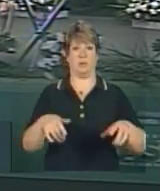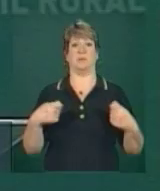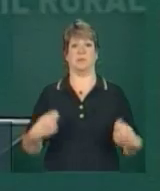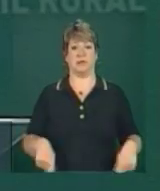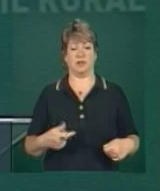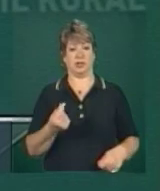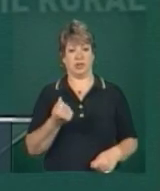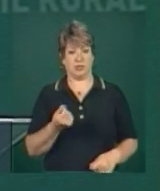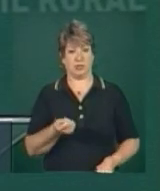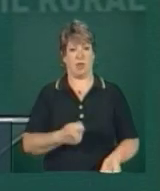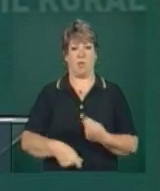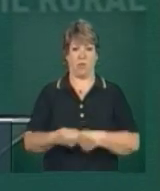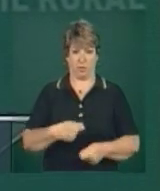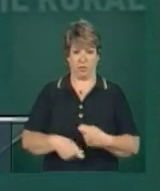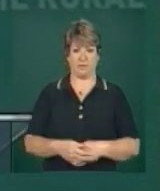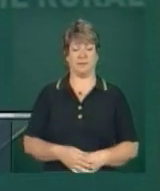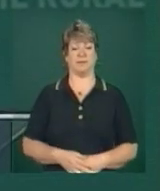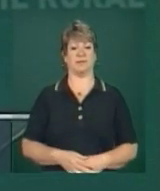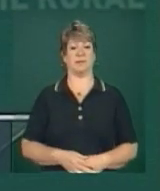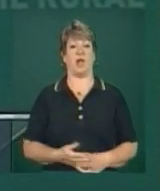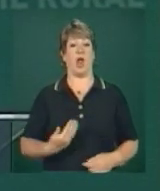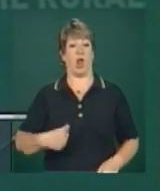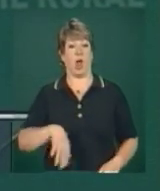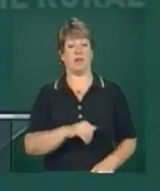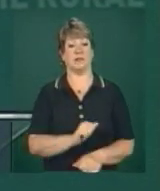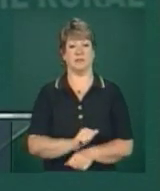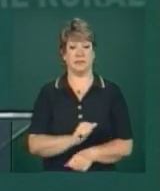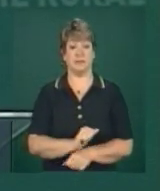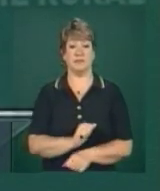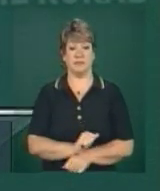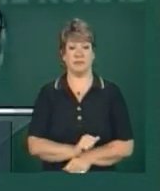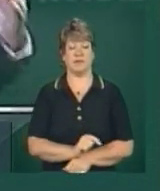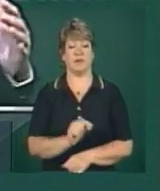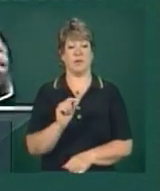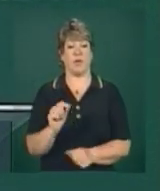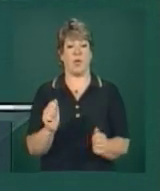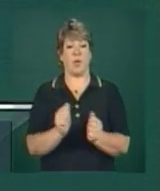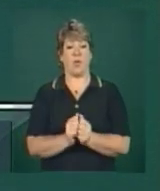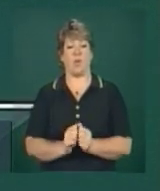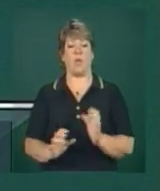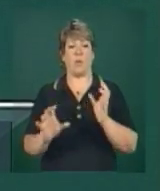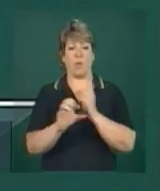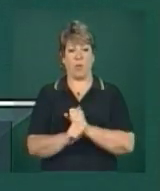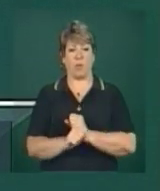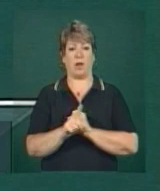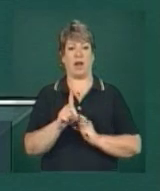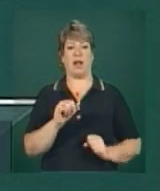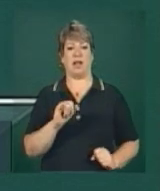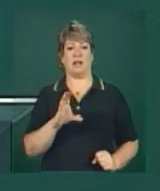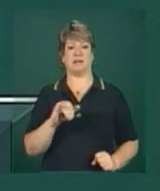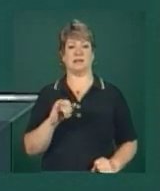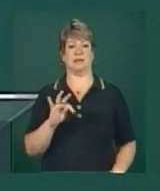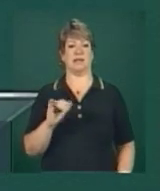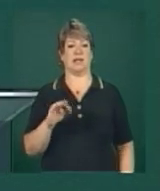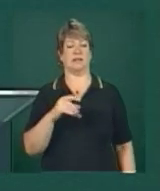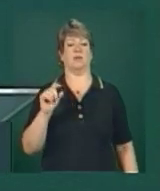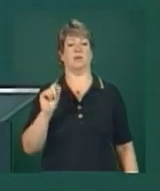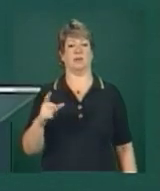agricultor familiar. Nossa expectativa é, com a conclusão do processo licitatório que está em curso,